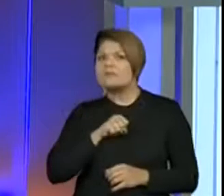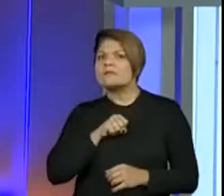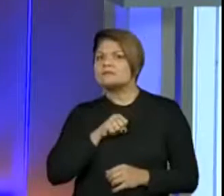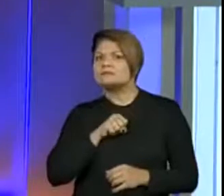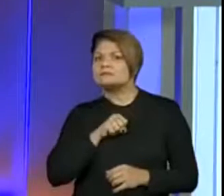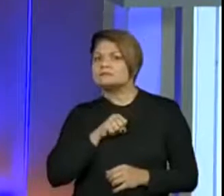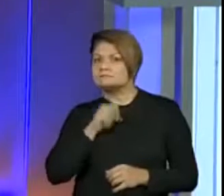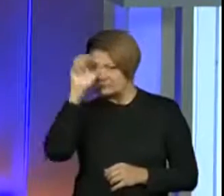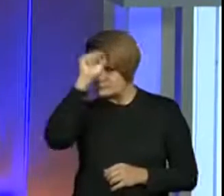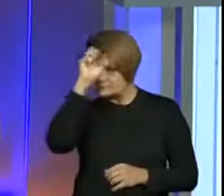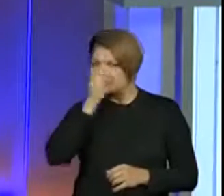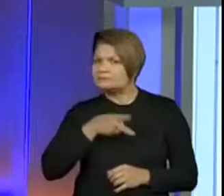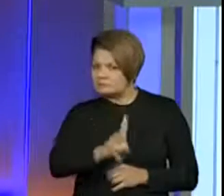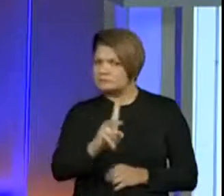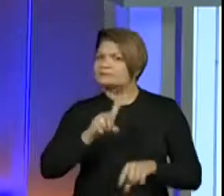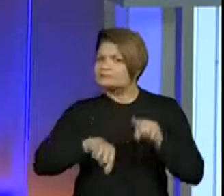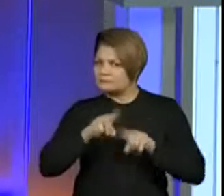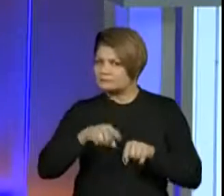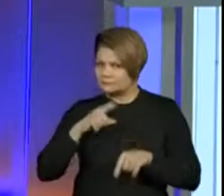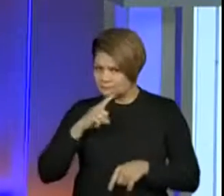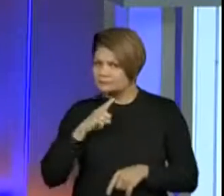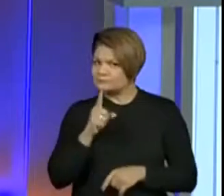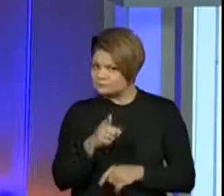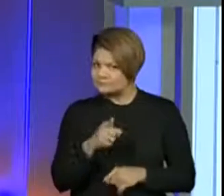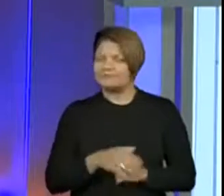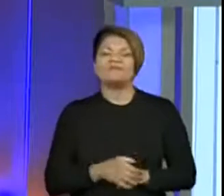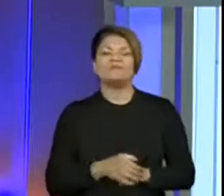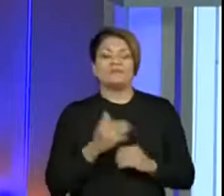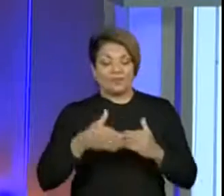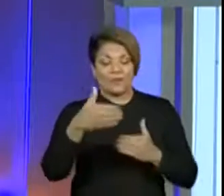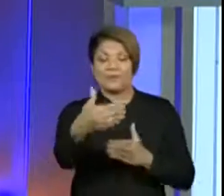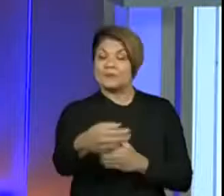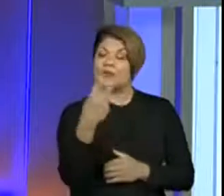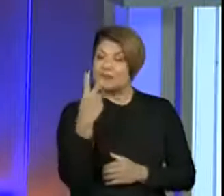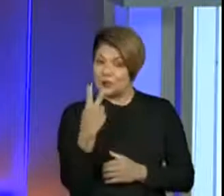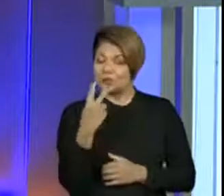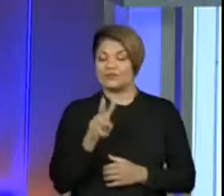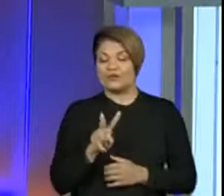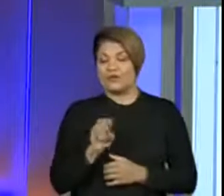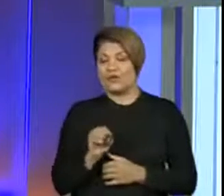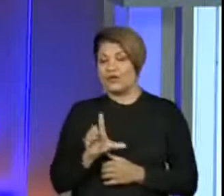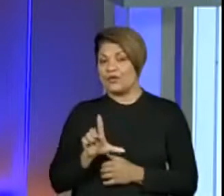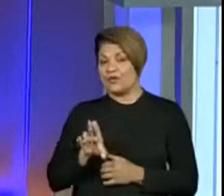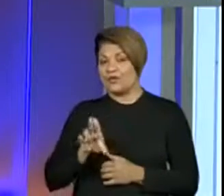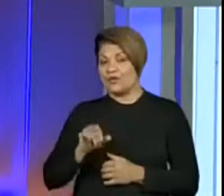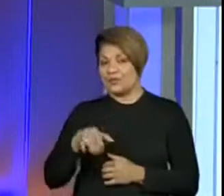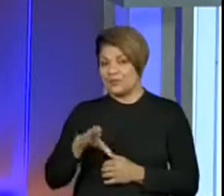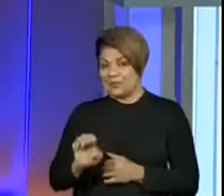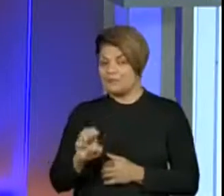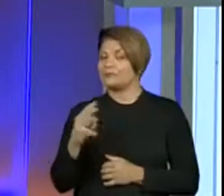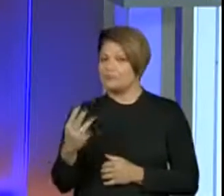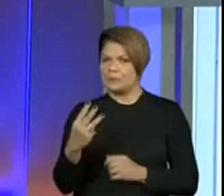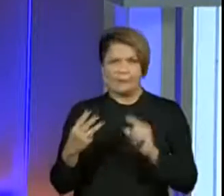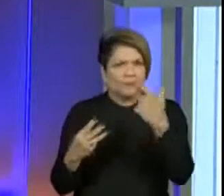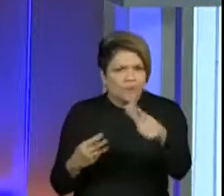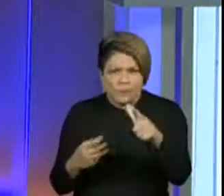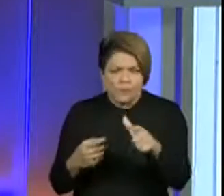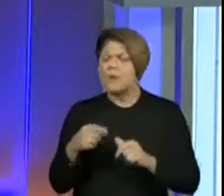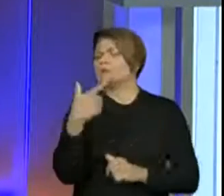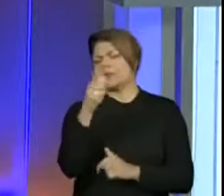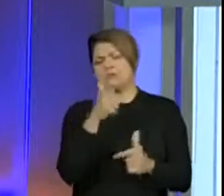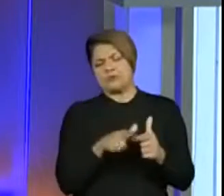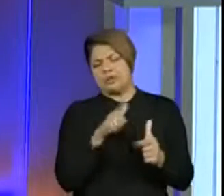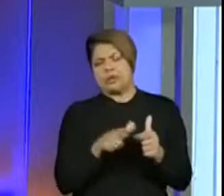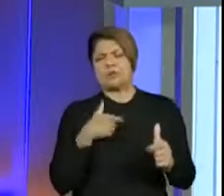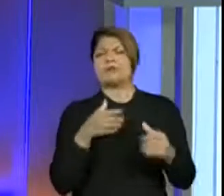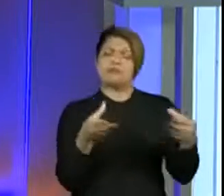vamos essa semana trabalhar a sequência 2 do volume 3. Então, separem aí o material. Quem não tiver, não tem problema, pegue